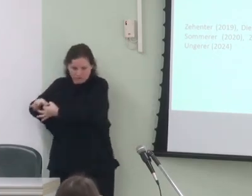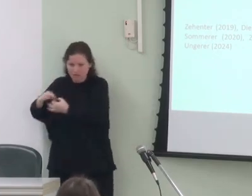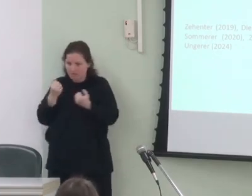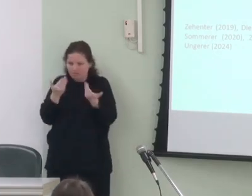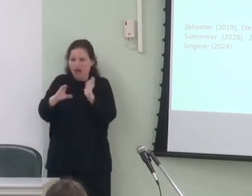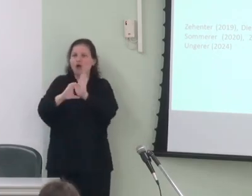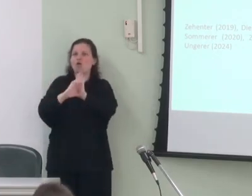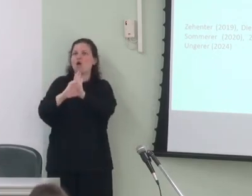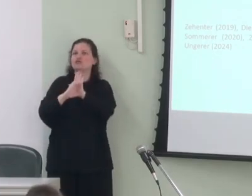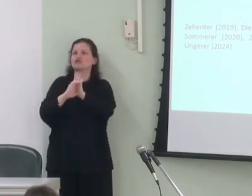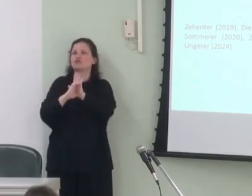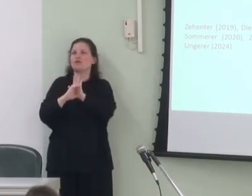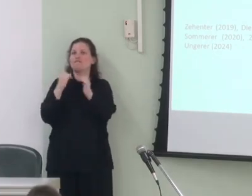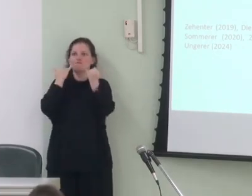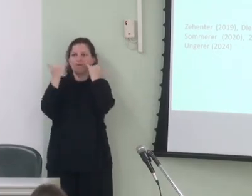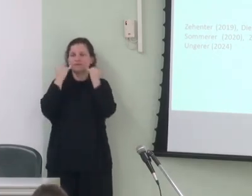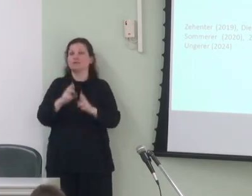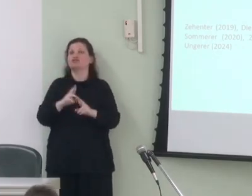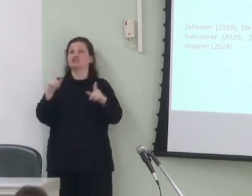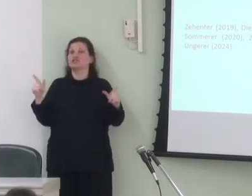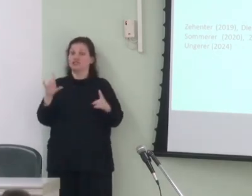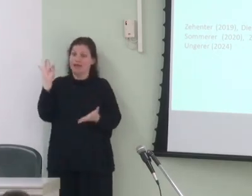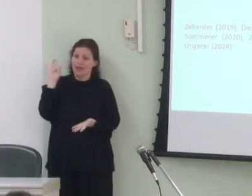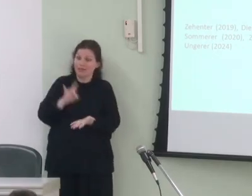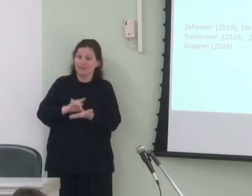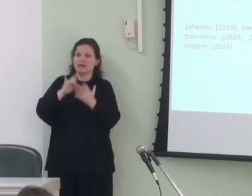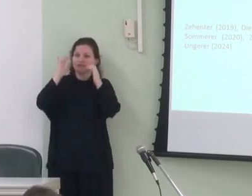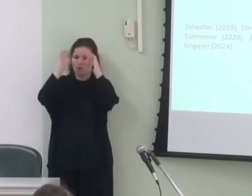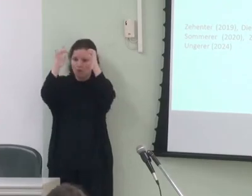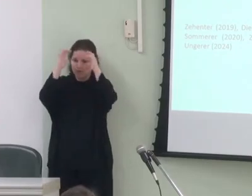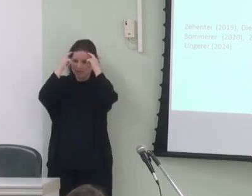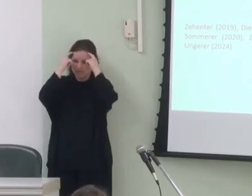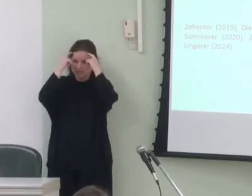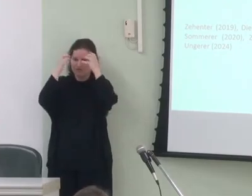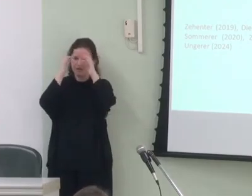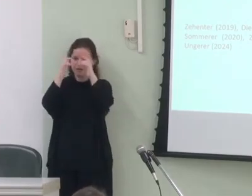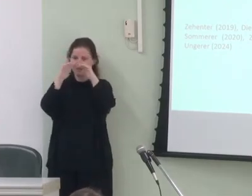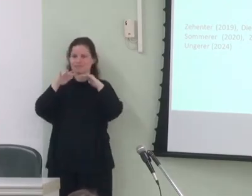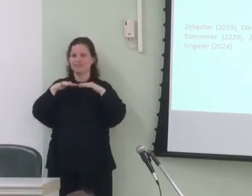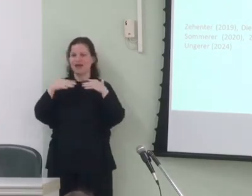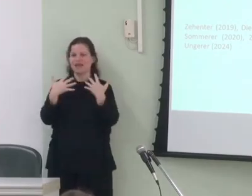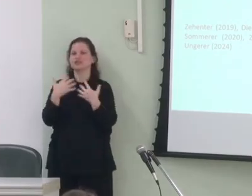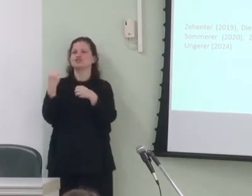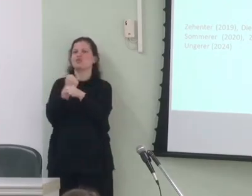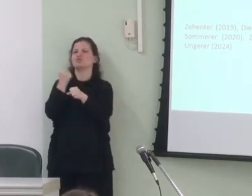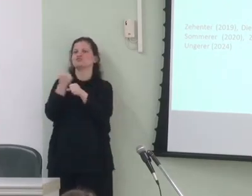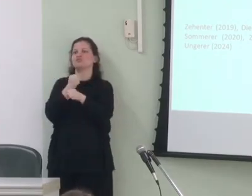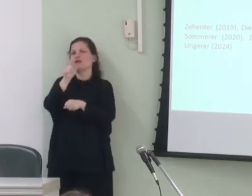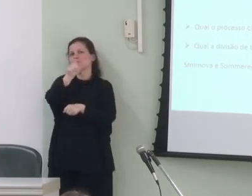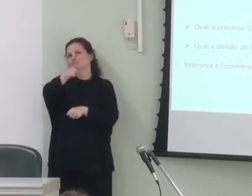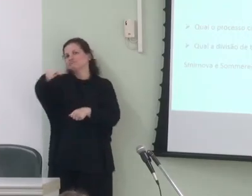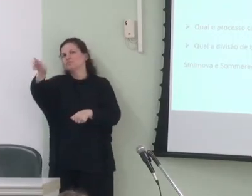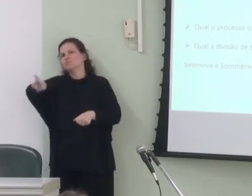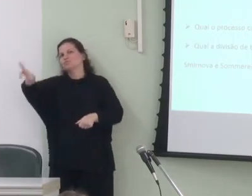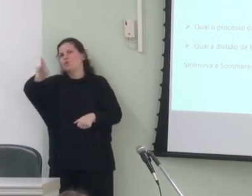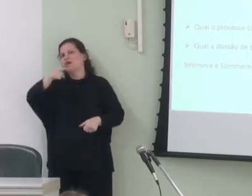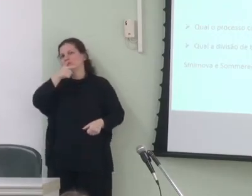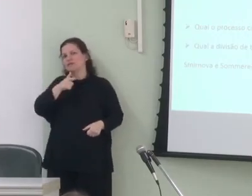informações distintas sobre a realidade cognitiva das redes construcionais dos usuários da língua